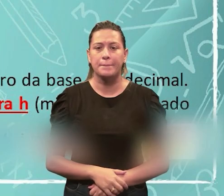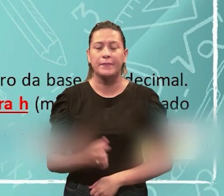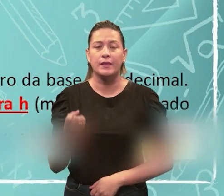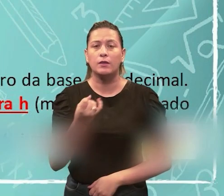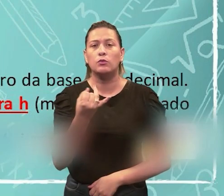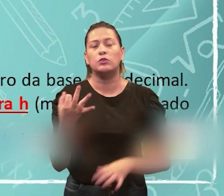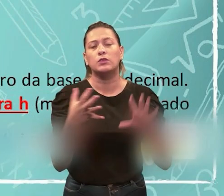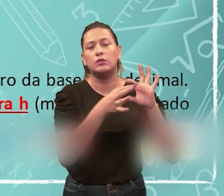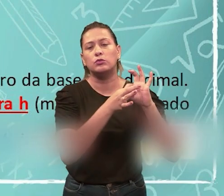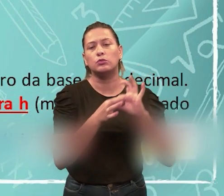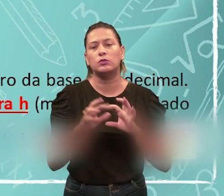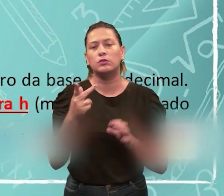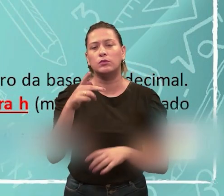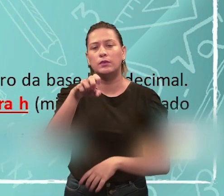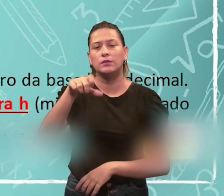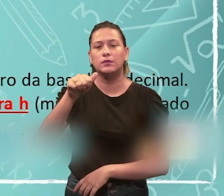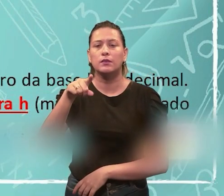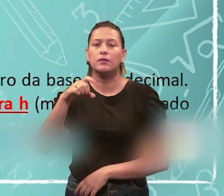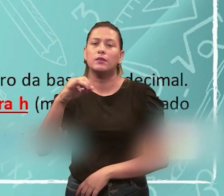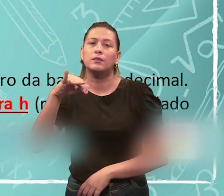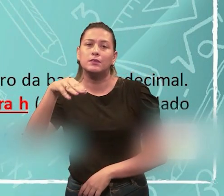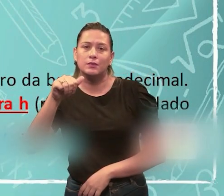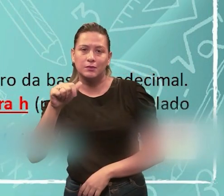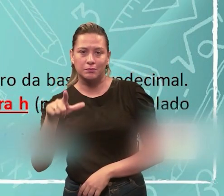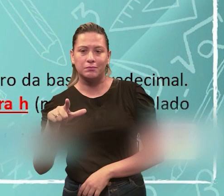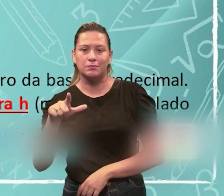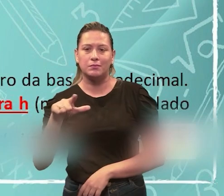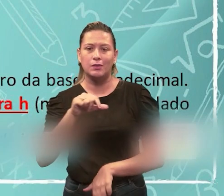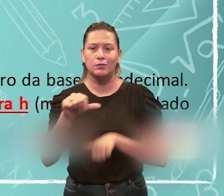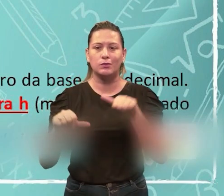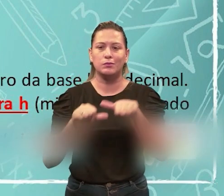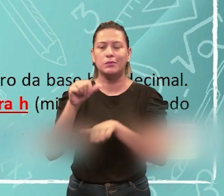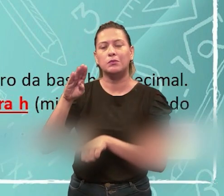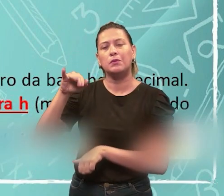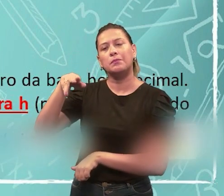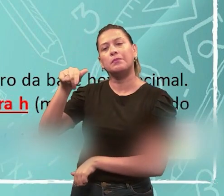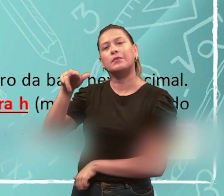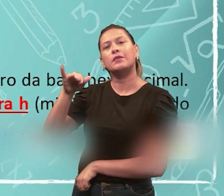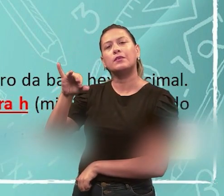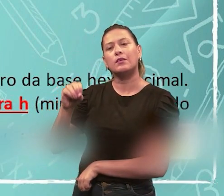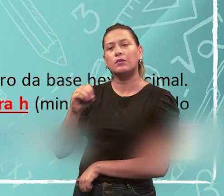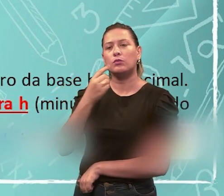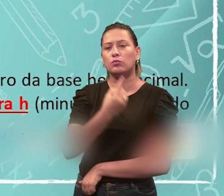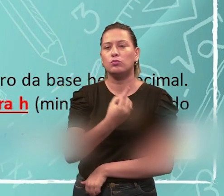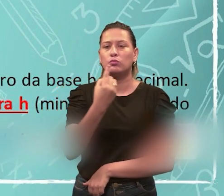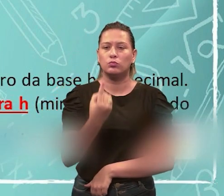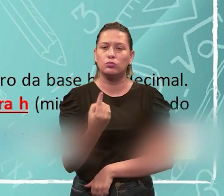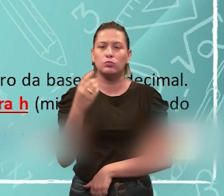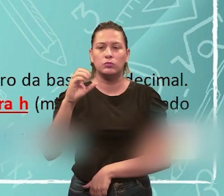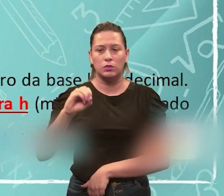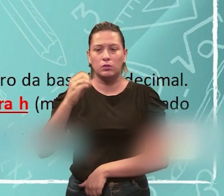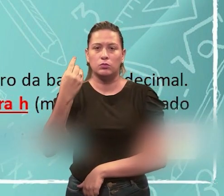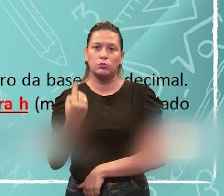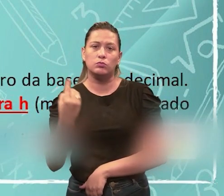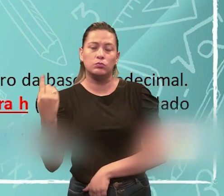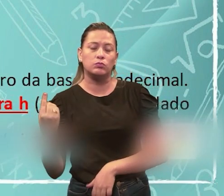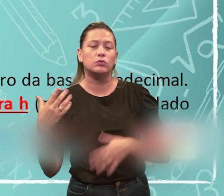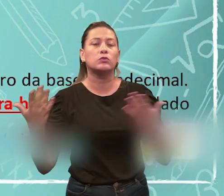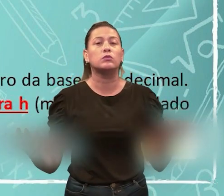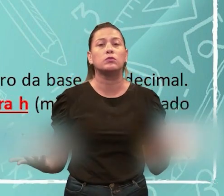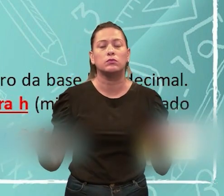hexadecimal para o binário, né? Quanto, quanto vale esse número aqui, ó, 1, 1,